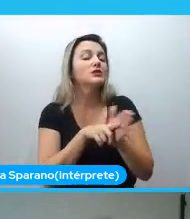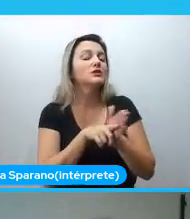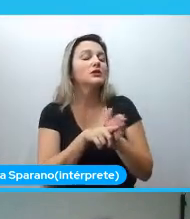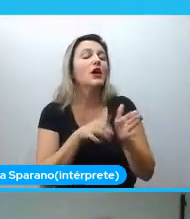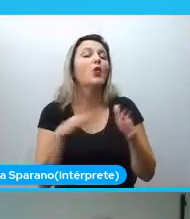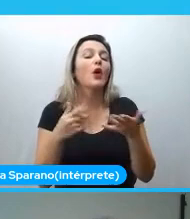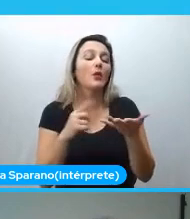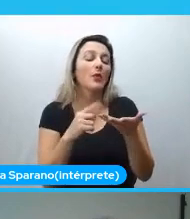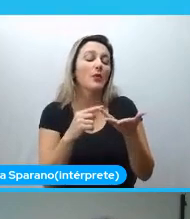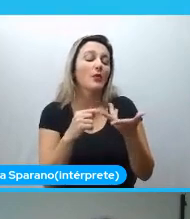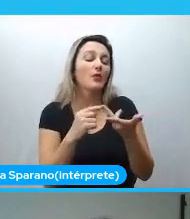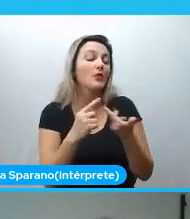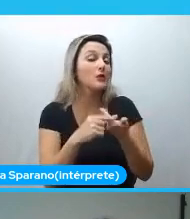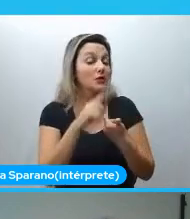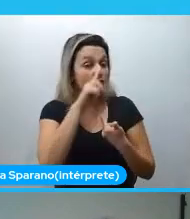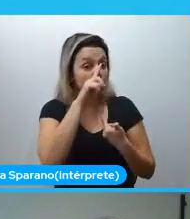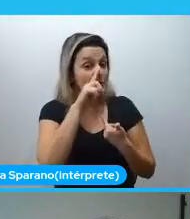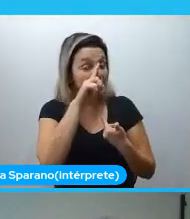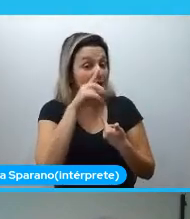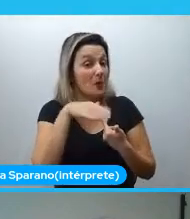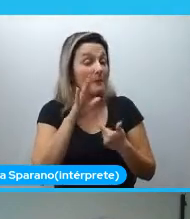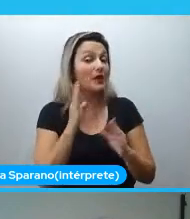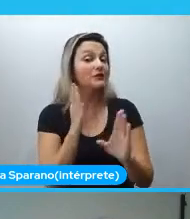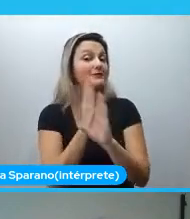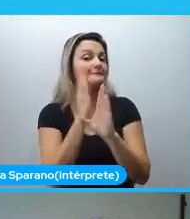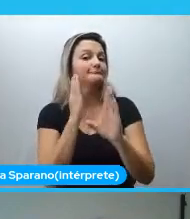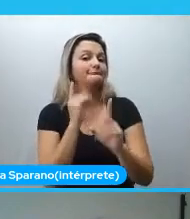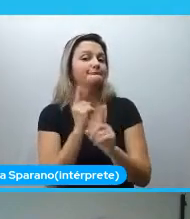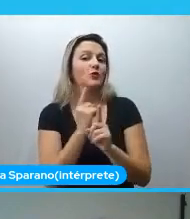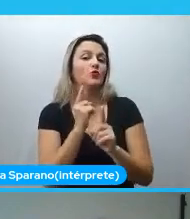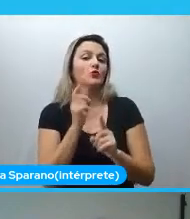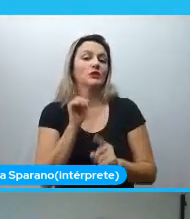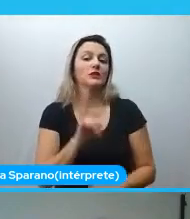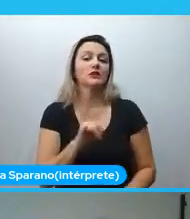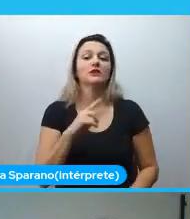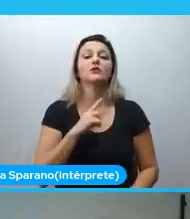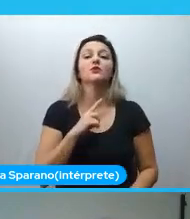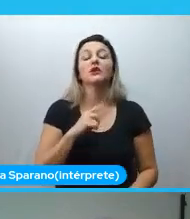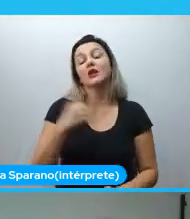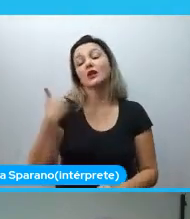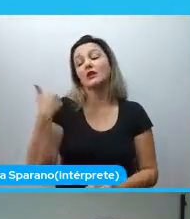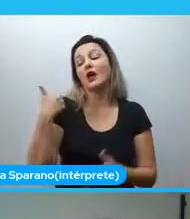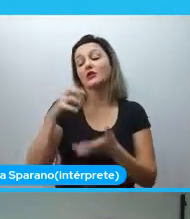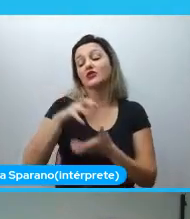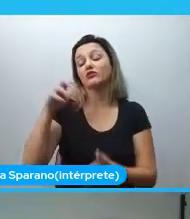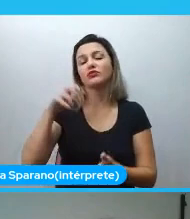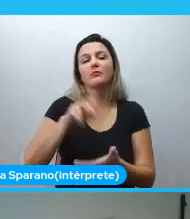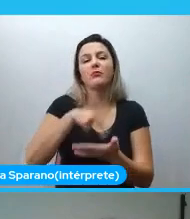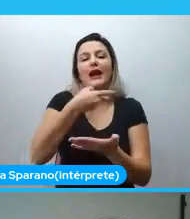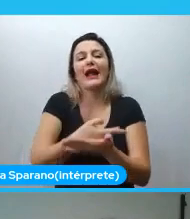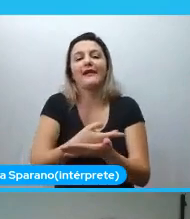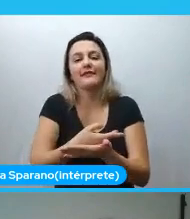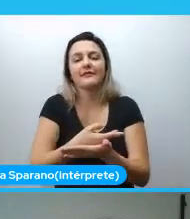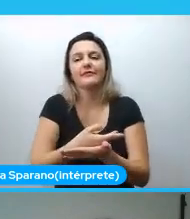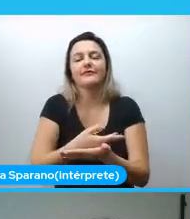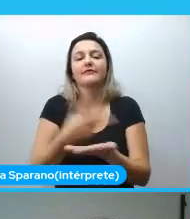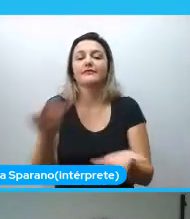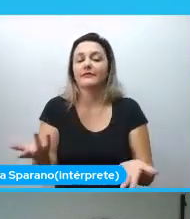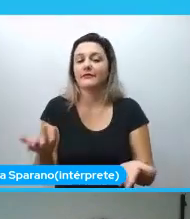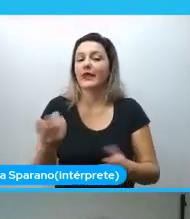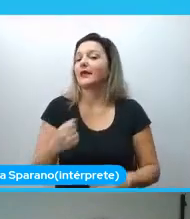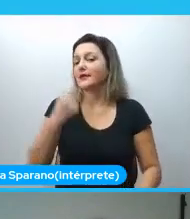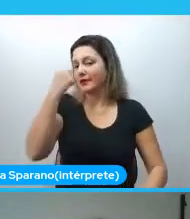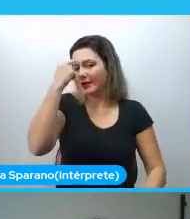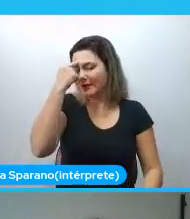mais encontrava para quedas. em idosos. E quando a gente pensou nisso, né?